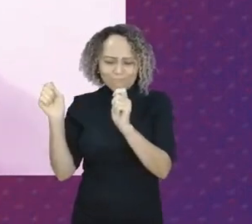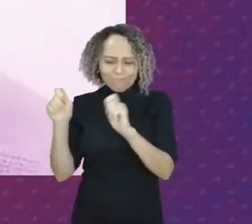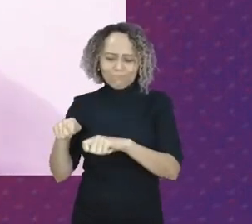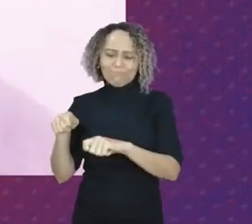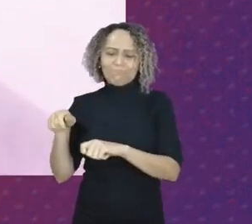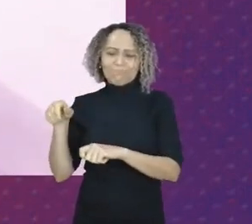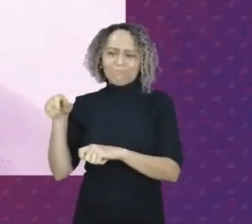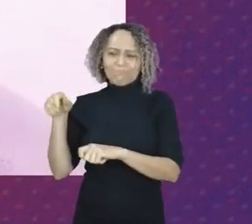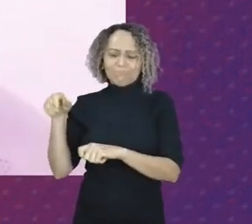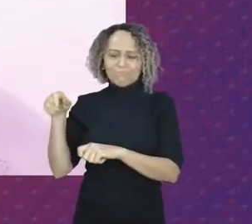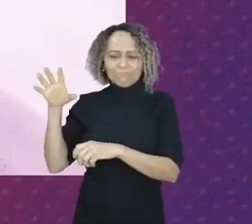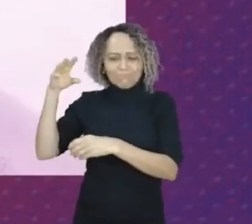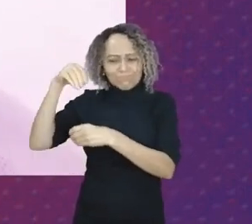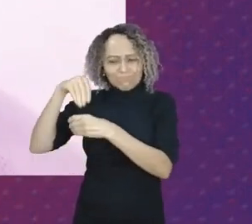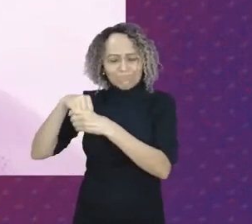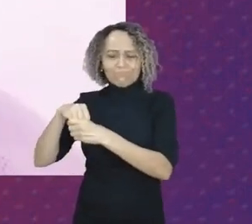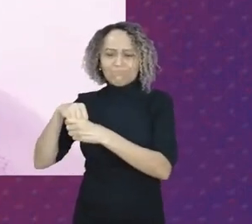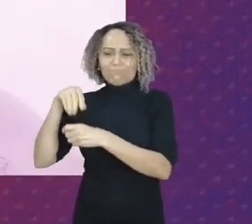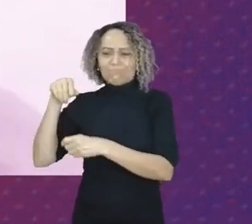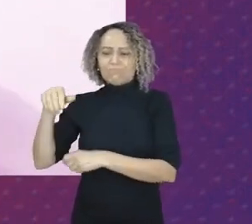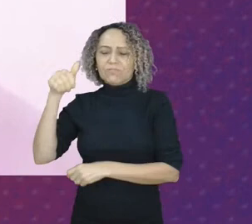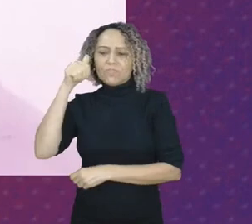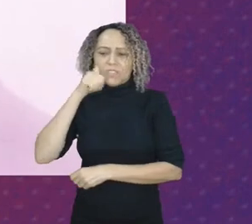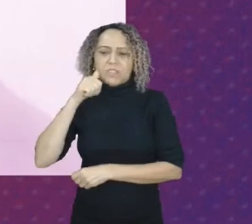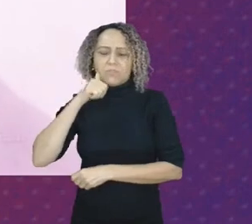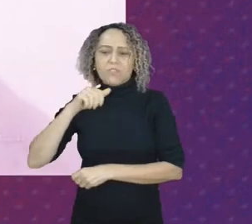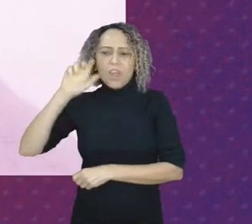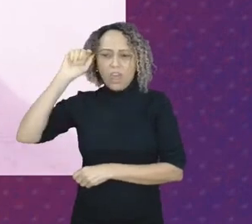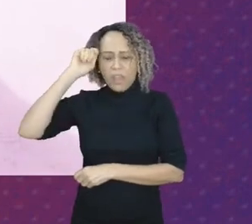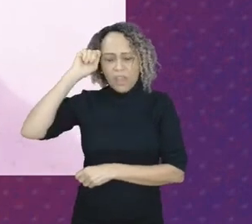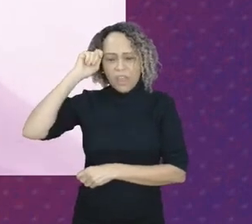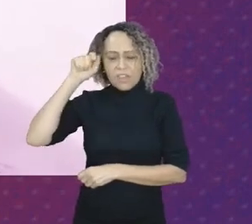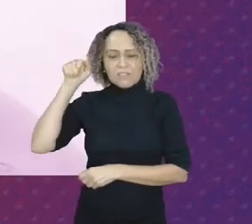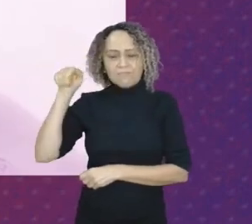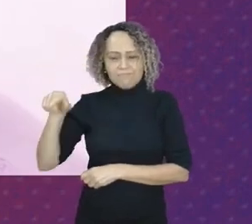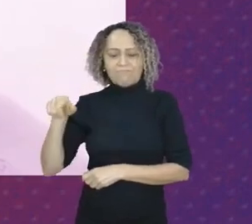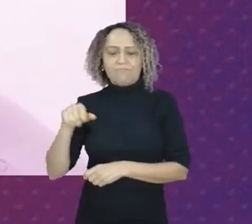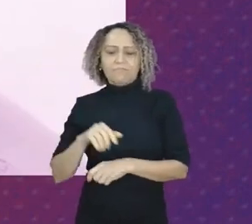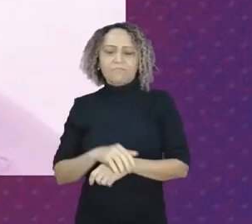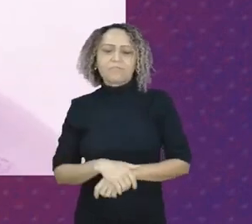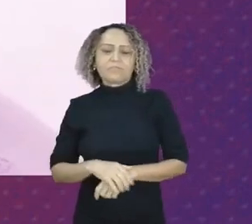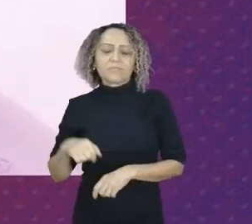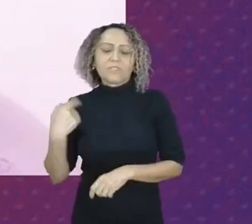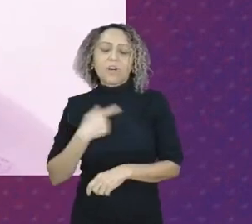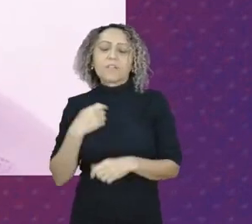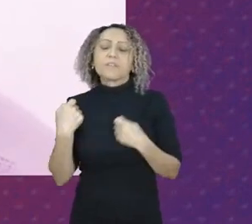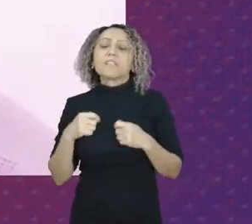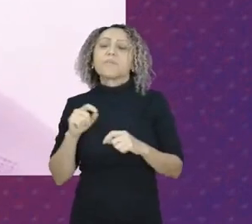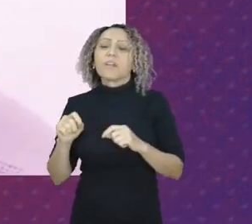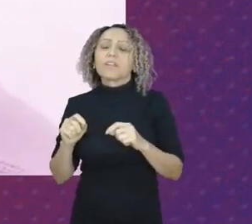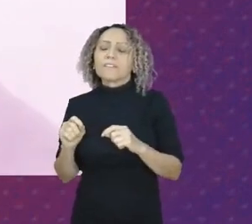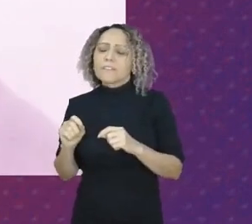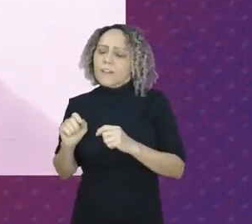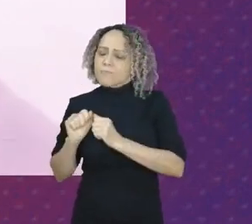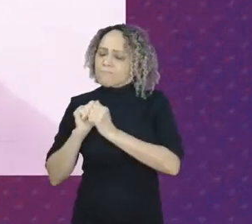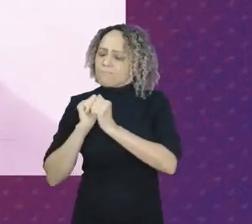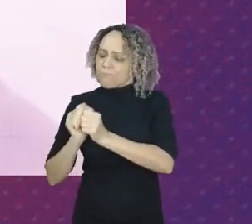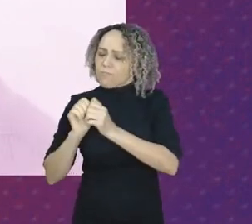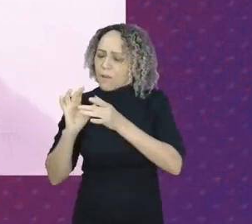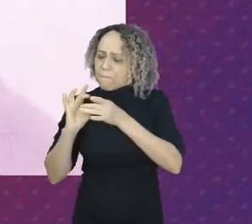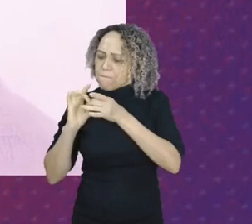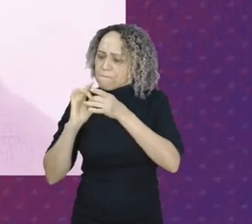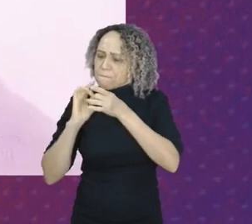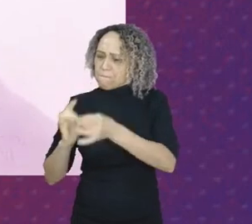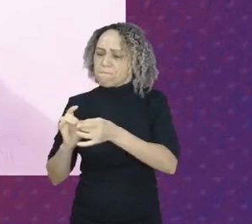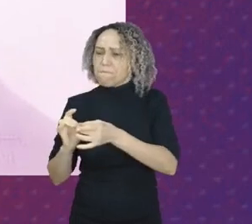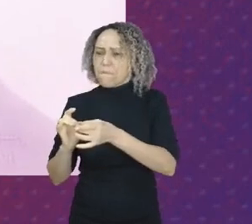na mulher negra e nós precisamos estar juntas, nós precisamos estar juntas